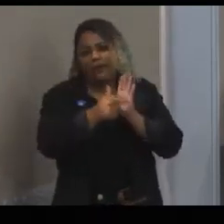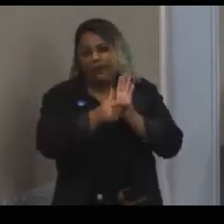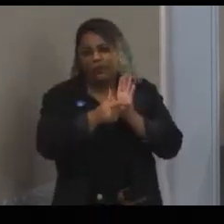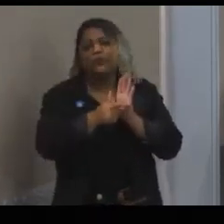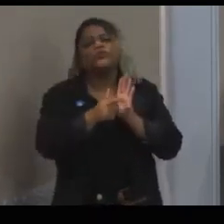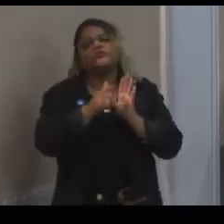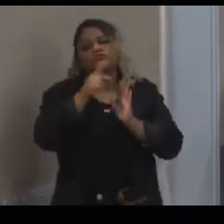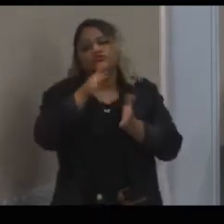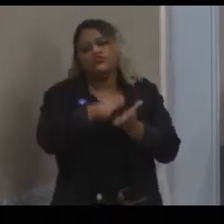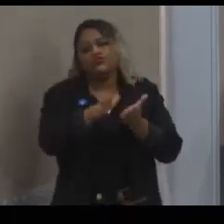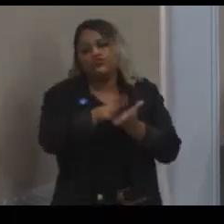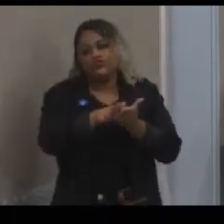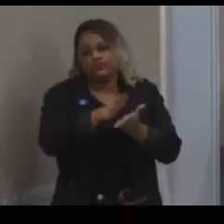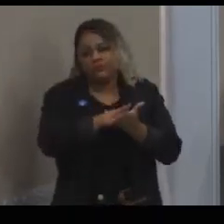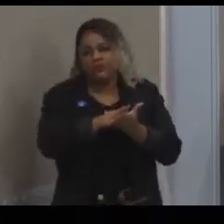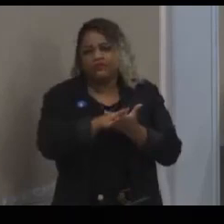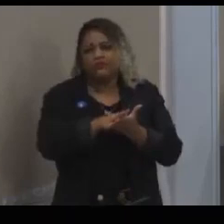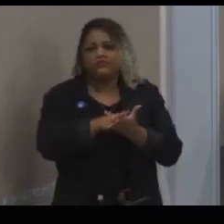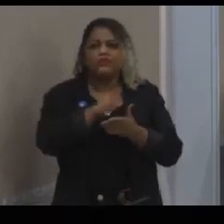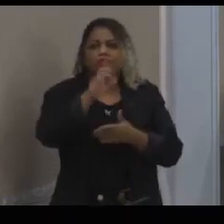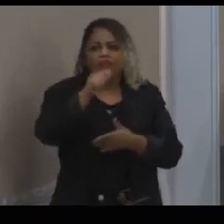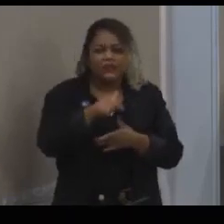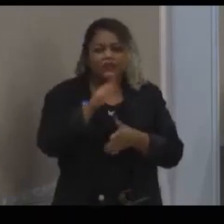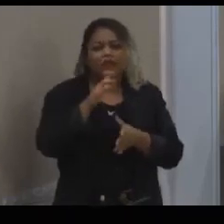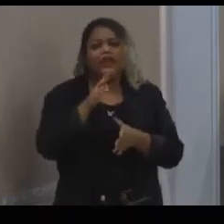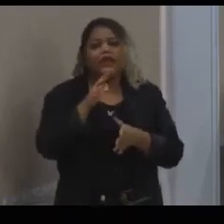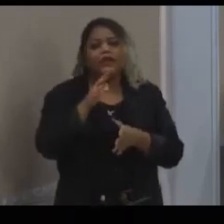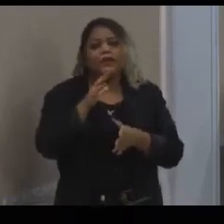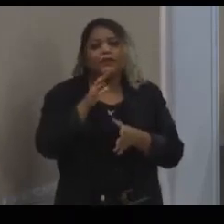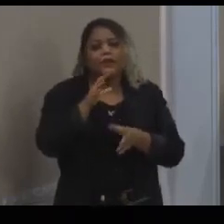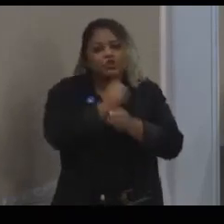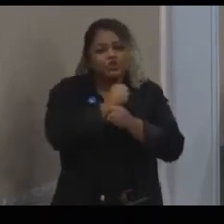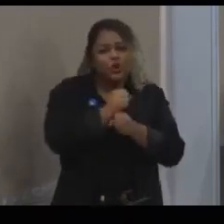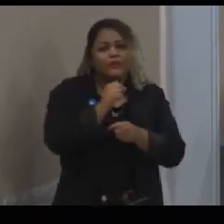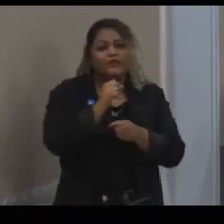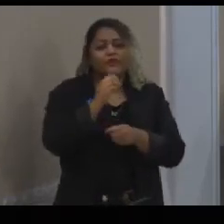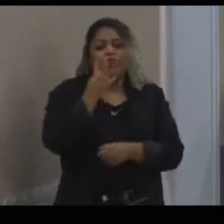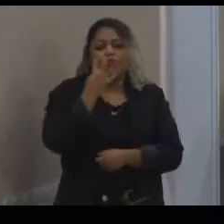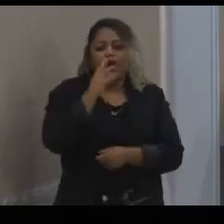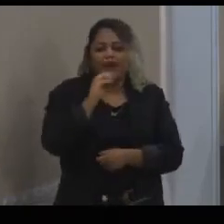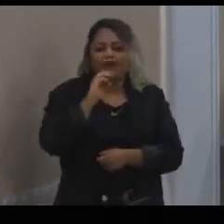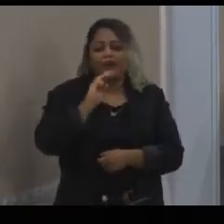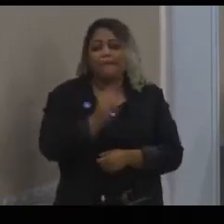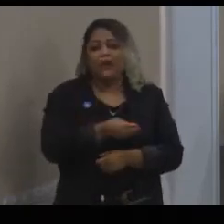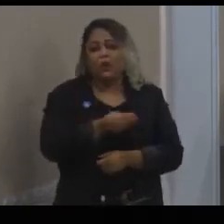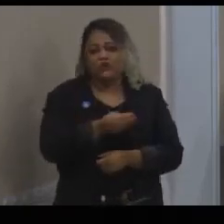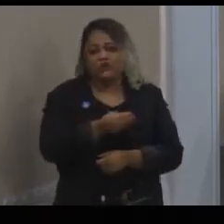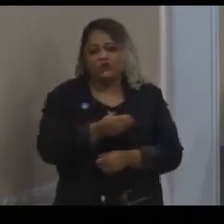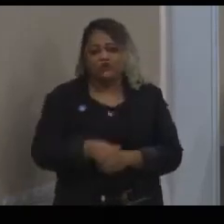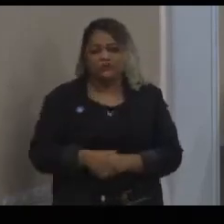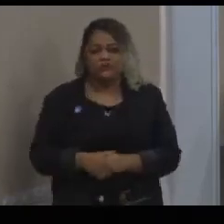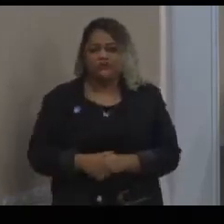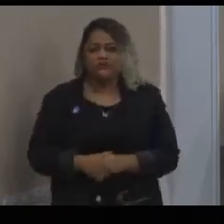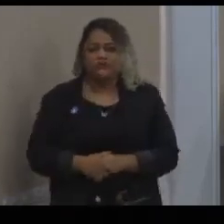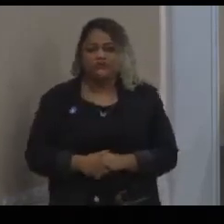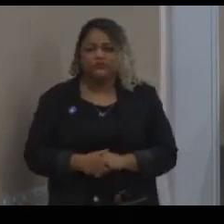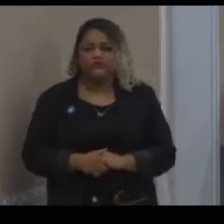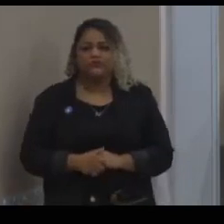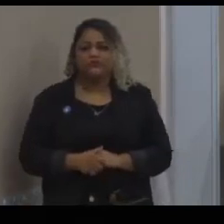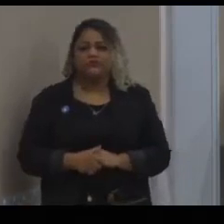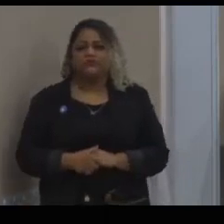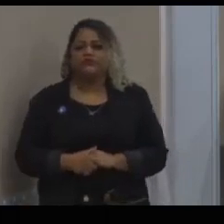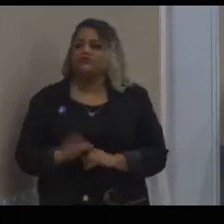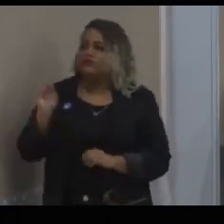PELOA, em torno de 40 milhões. 40 milhões, então? É, o que tem na PELOA. Ok.